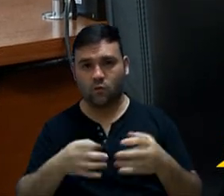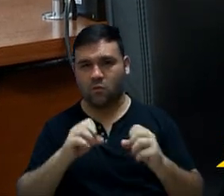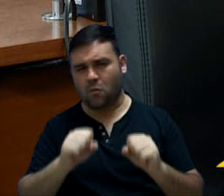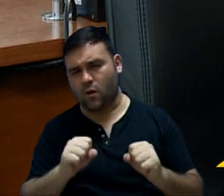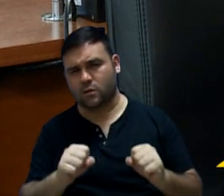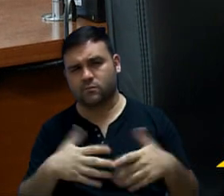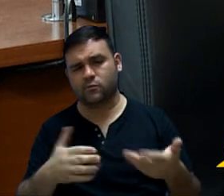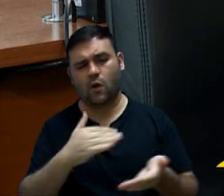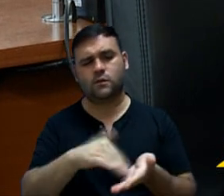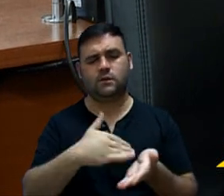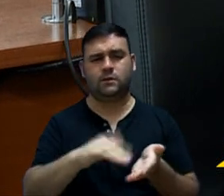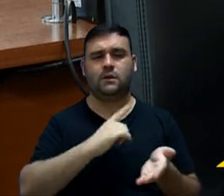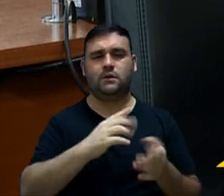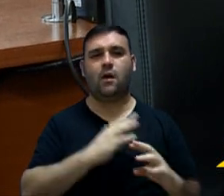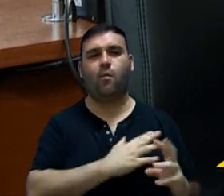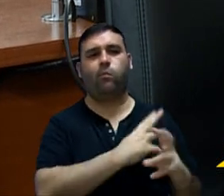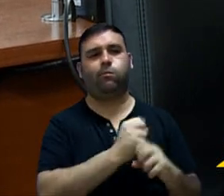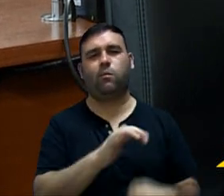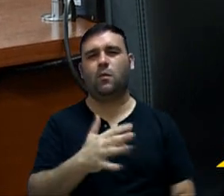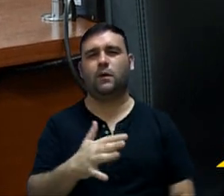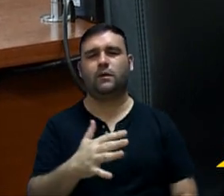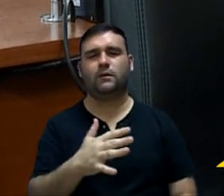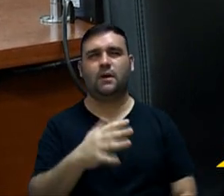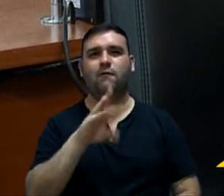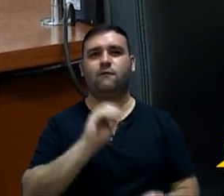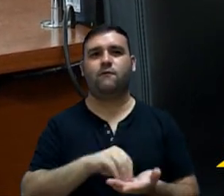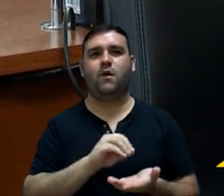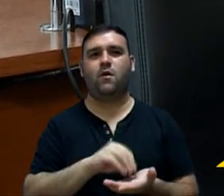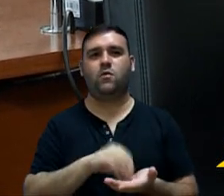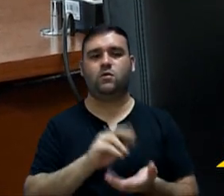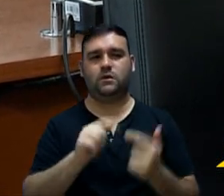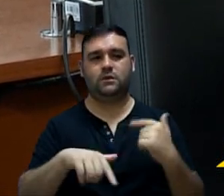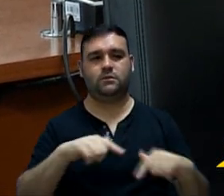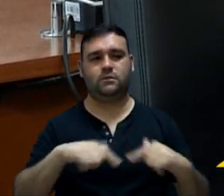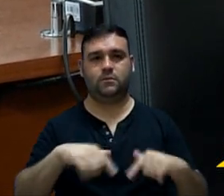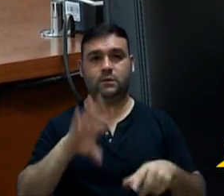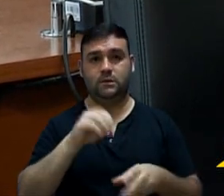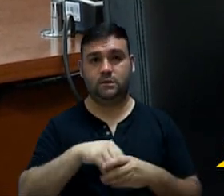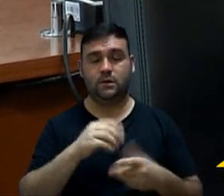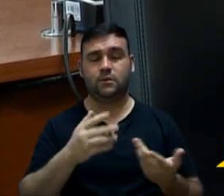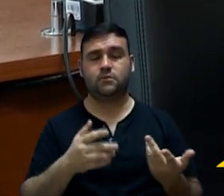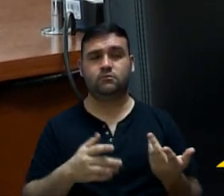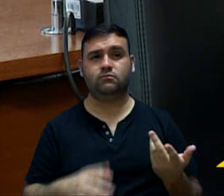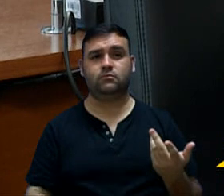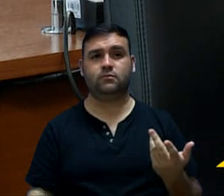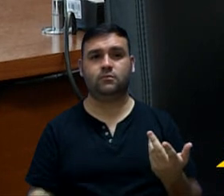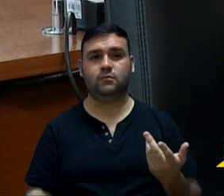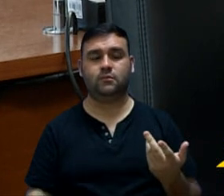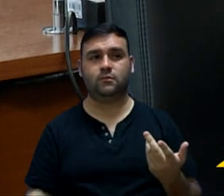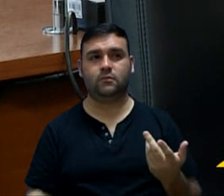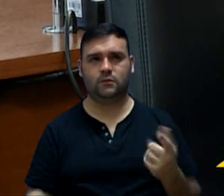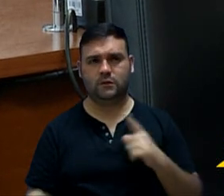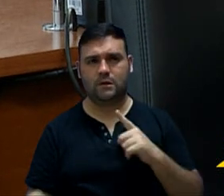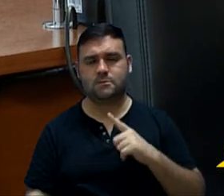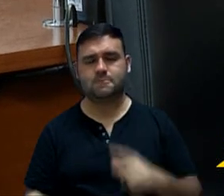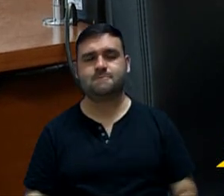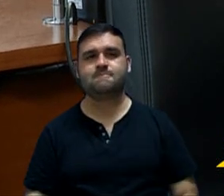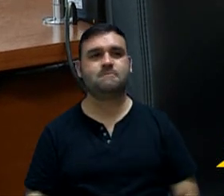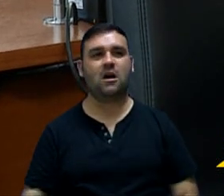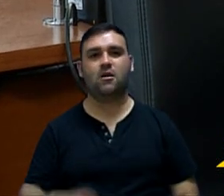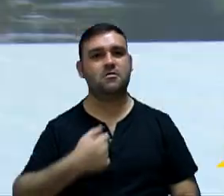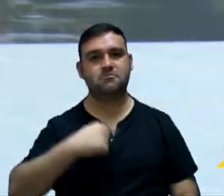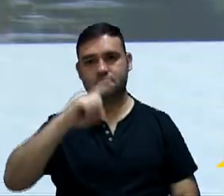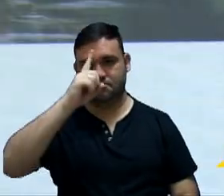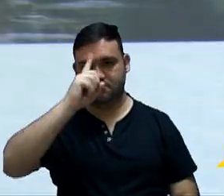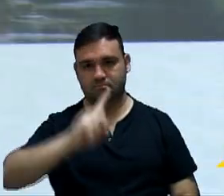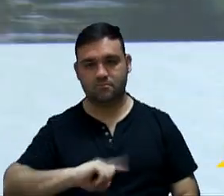Hoje a secretaria tem o número total de que falta de funcionários para suprir? Eu não tenho essa